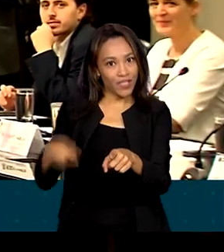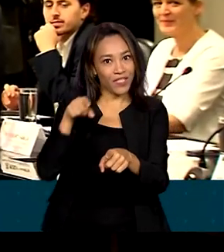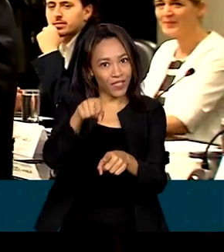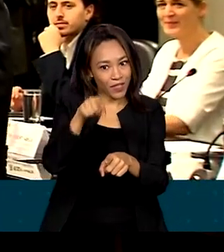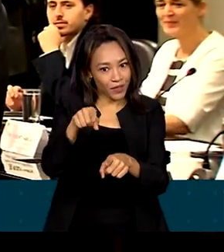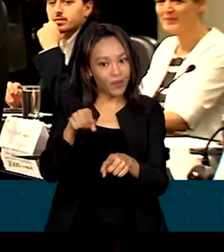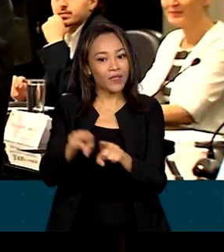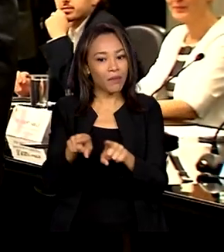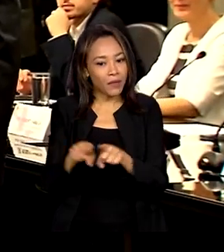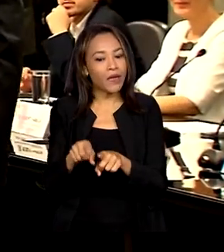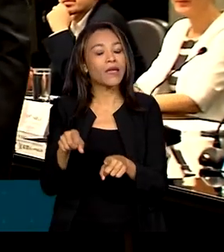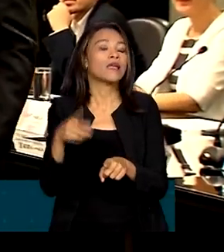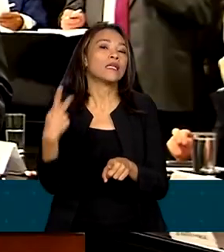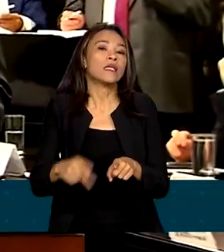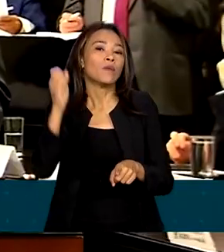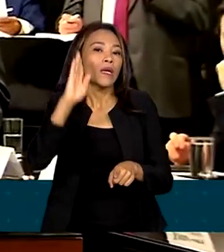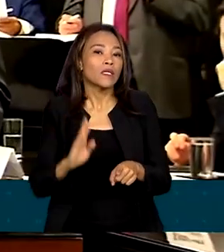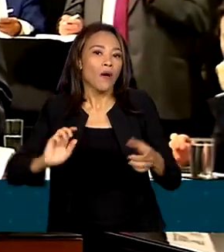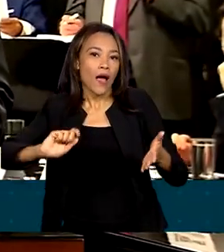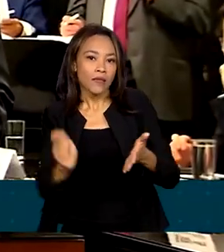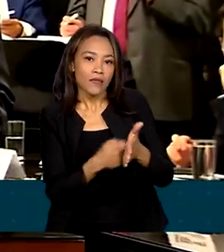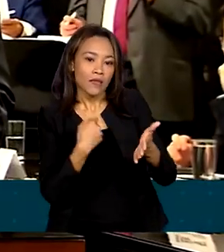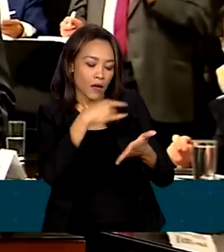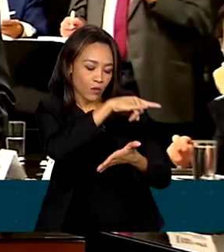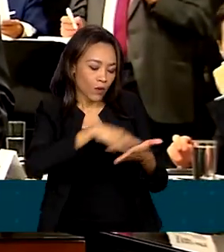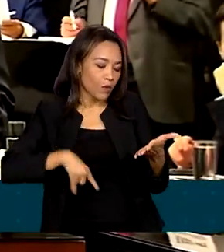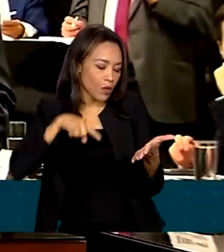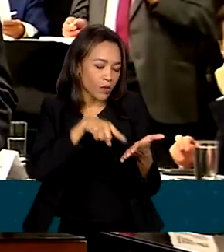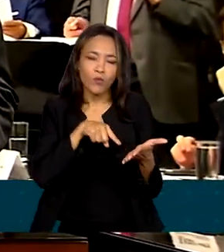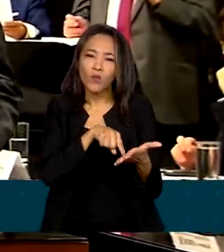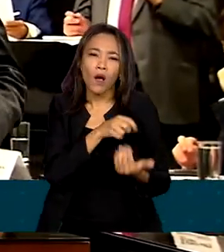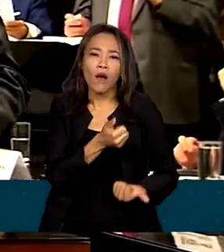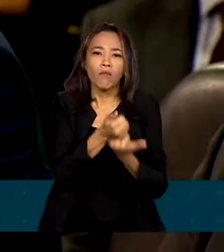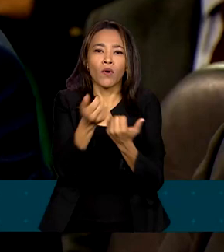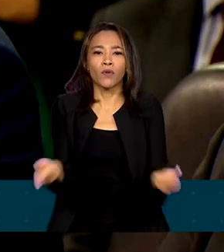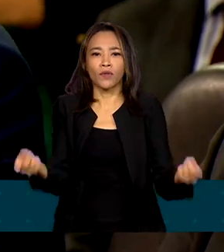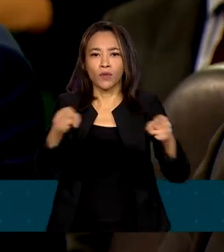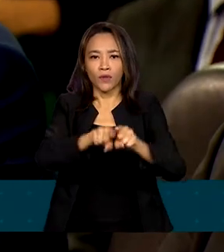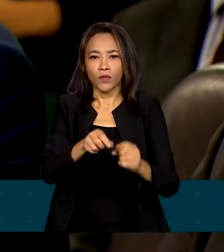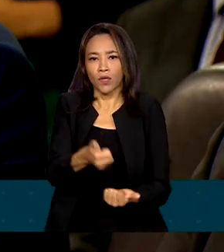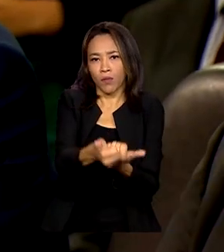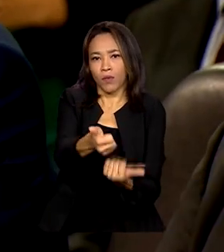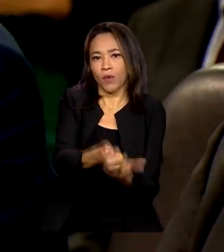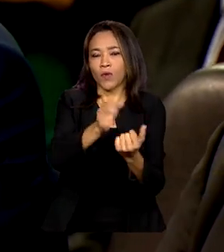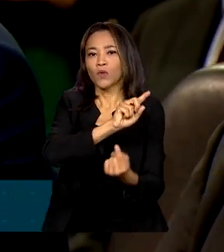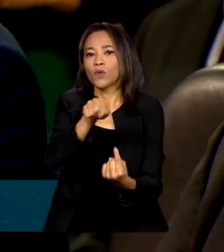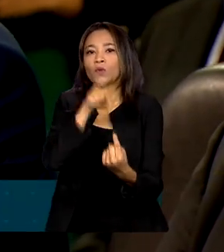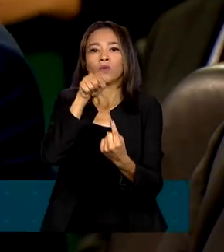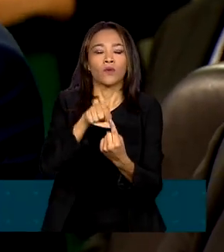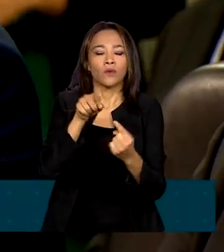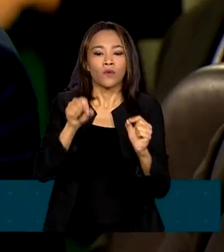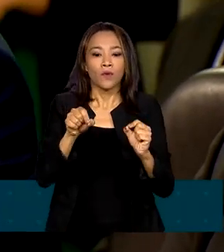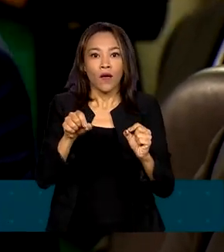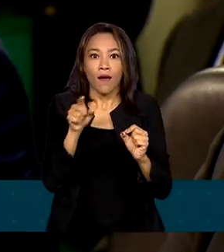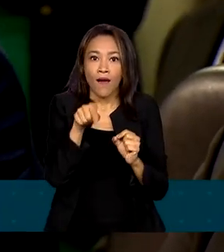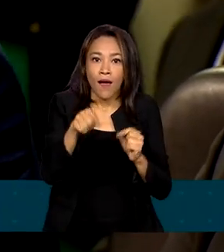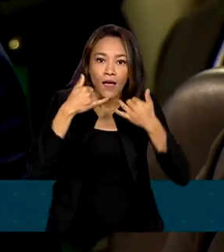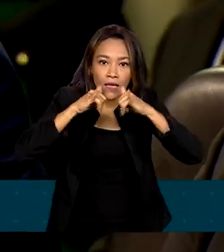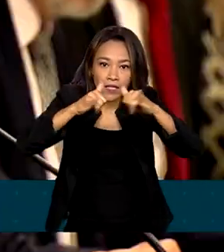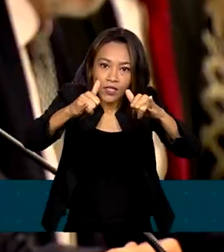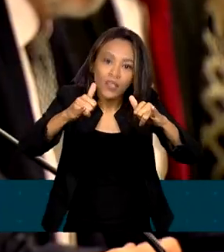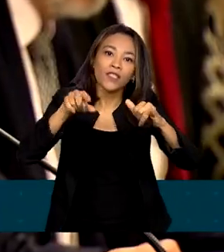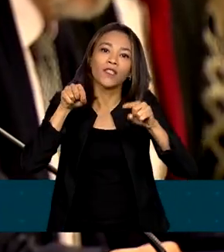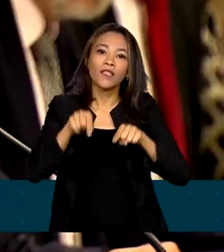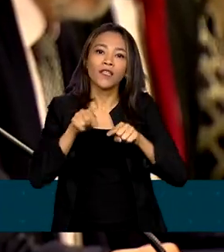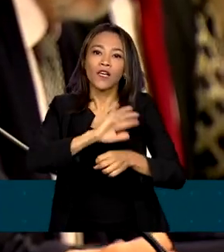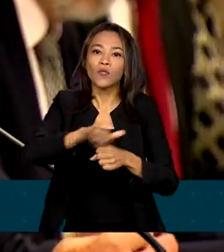Silveira, de Minas e Energia, um acordo de cooperação com o governo brasileiro para aumentar o fornecimento de energia sustentável,